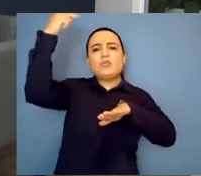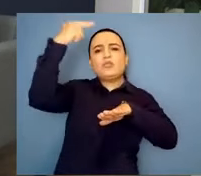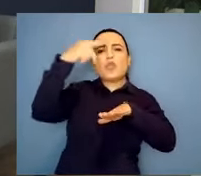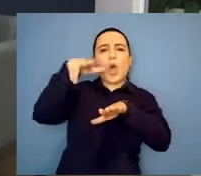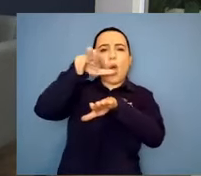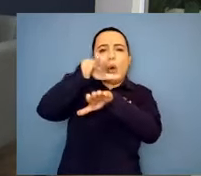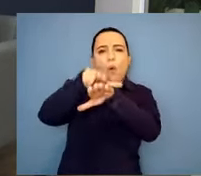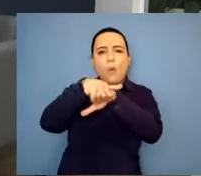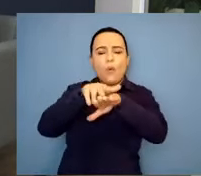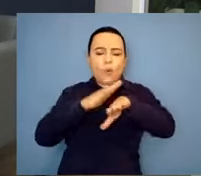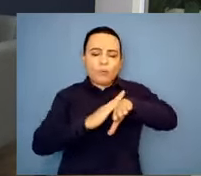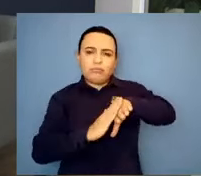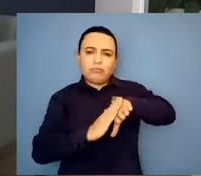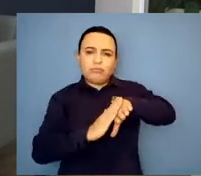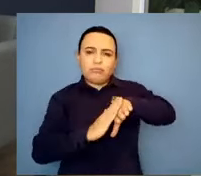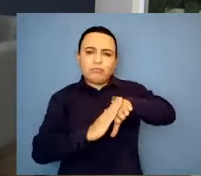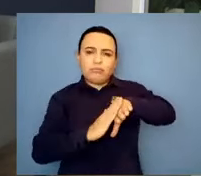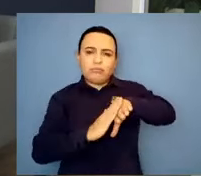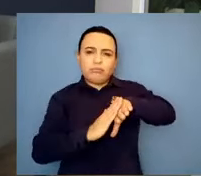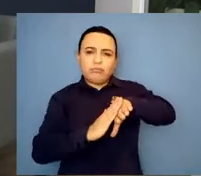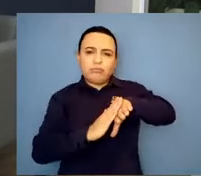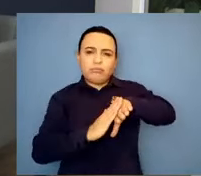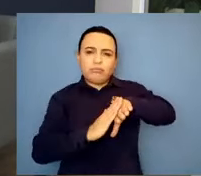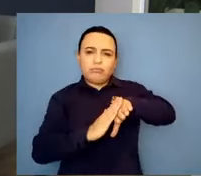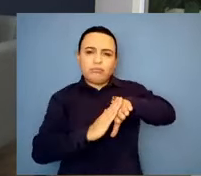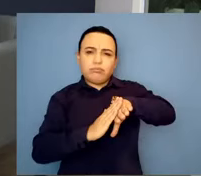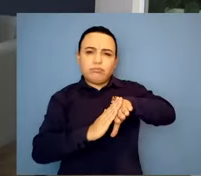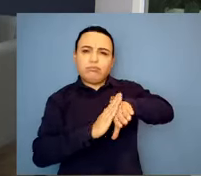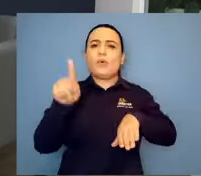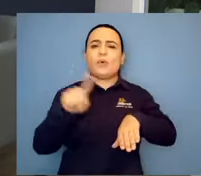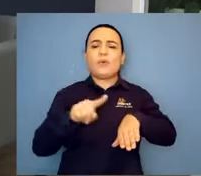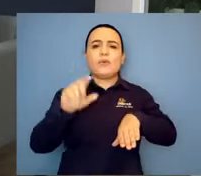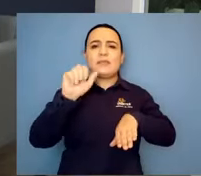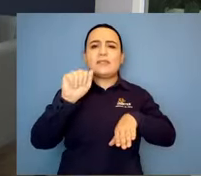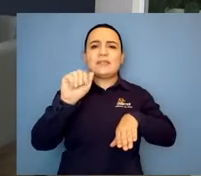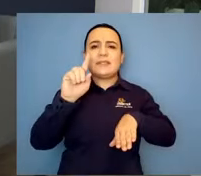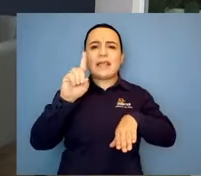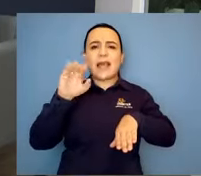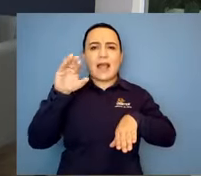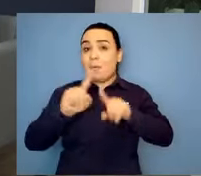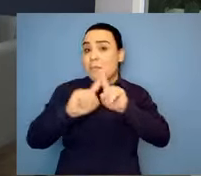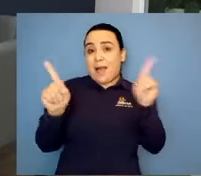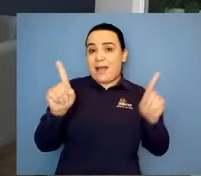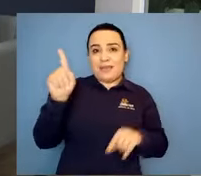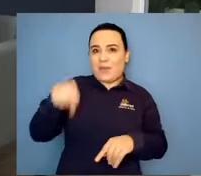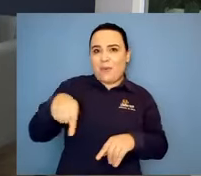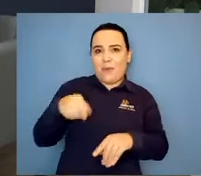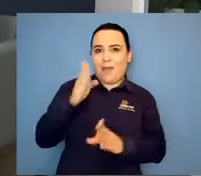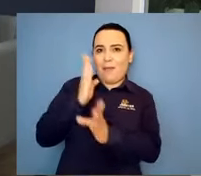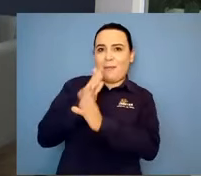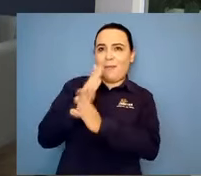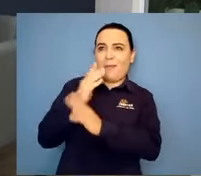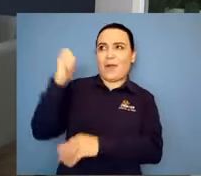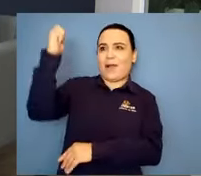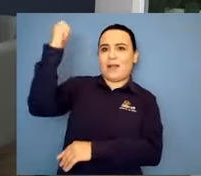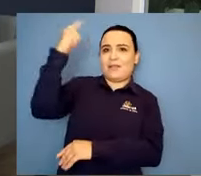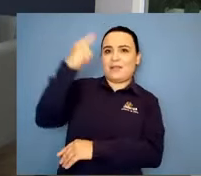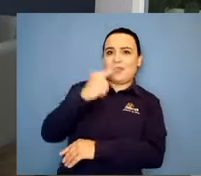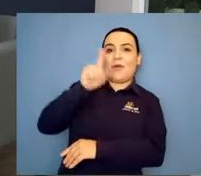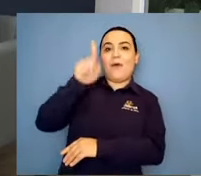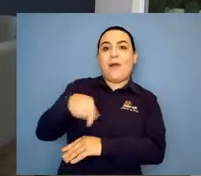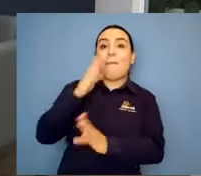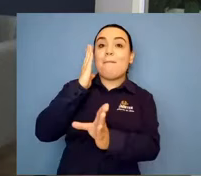psicopedagoga, levei, fez oito sessões lá sozinha com o Gabriel. E o feedback da psicopedagoga foi o seguinte.